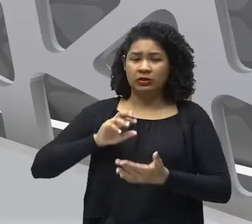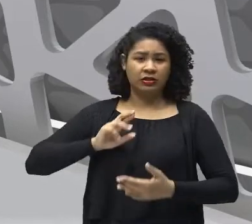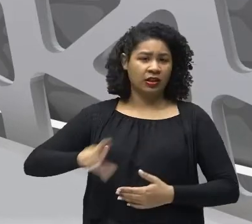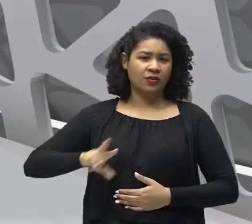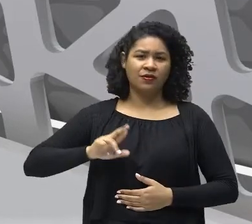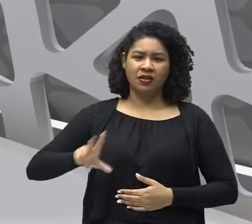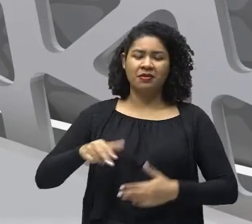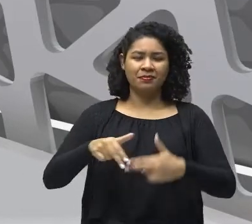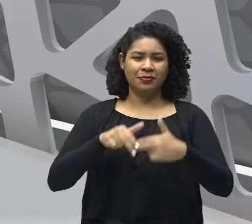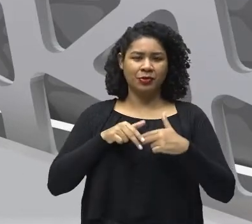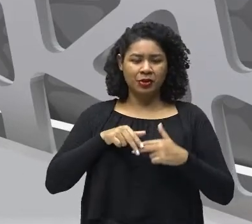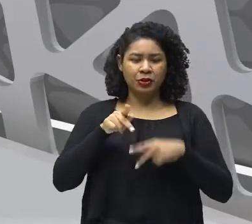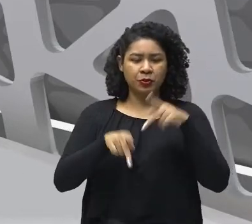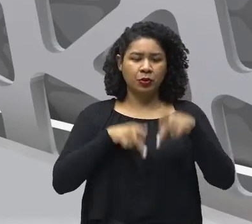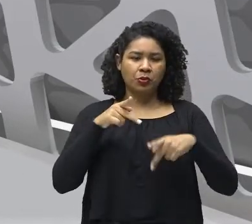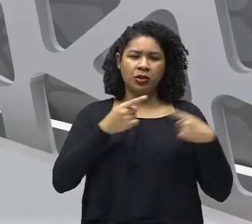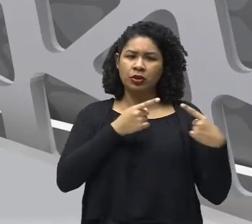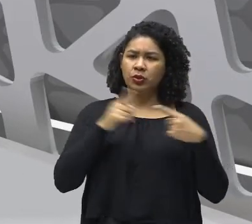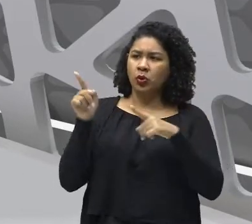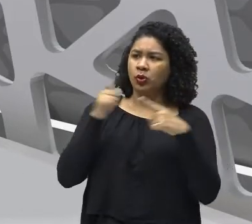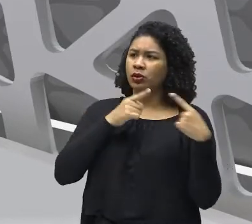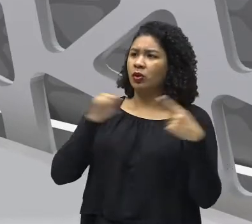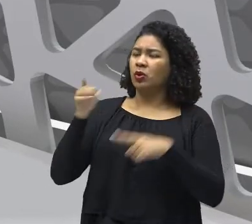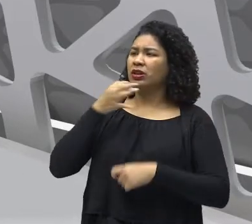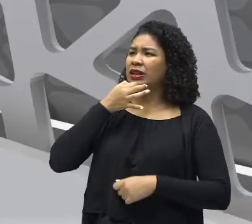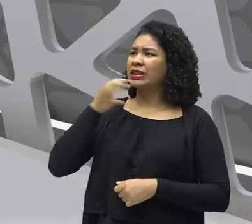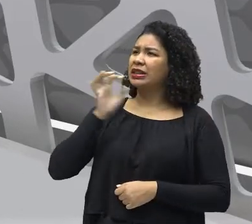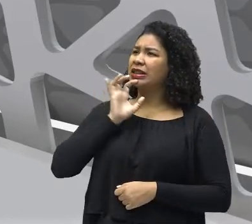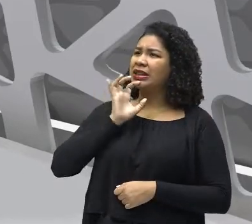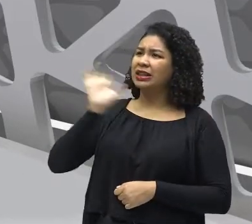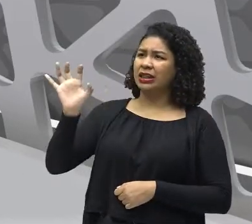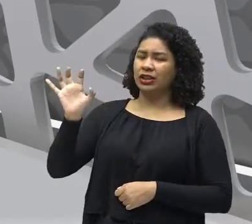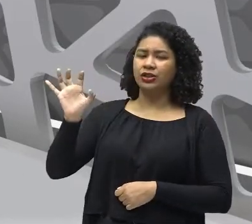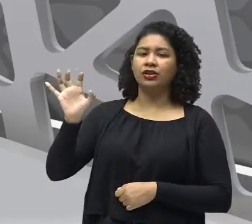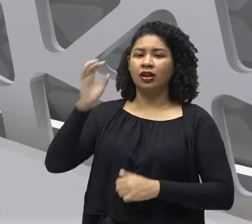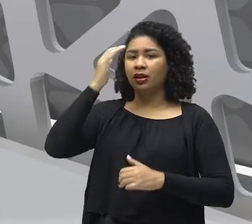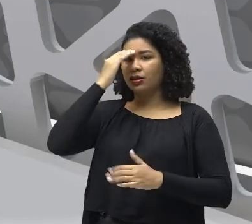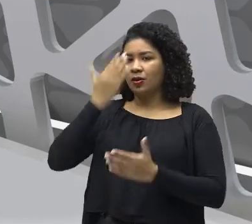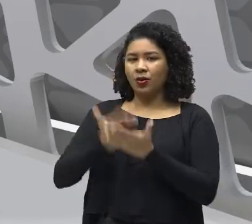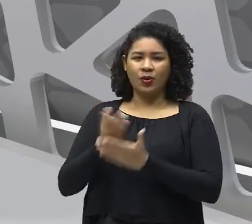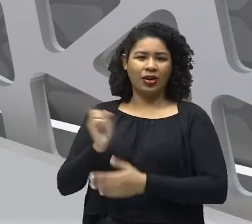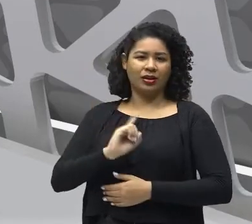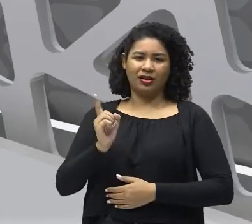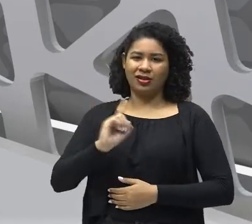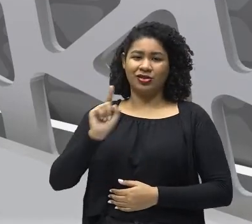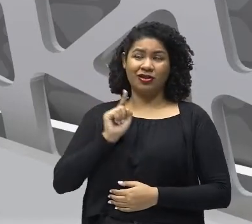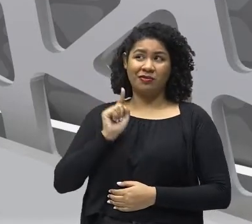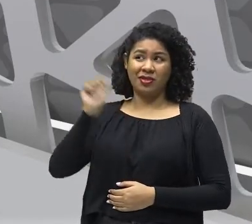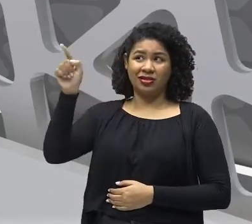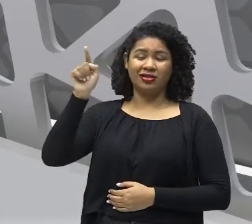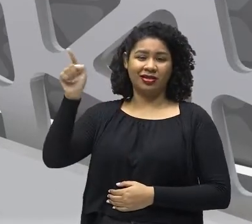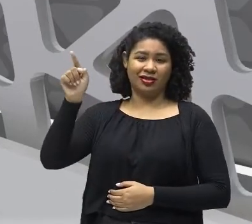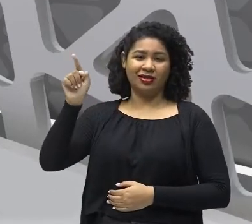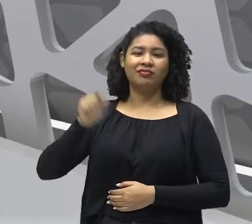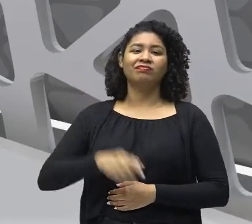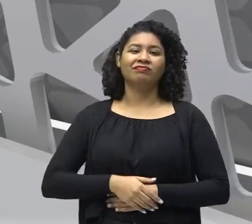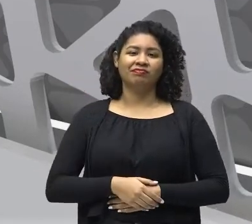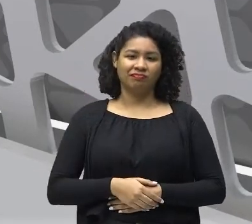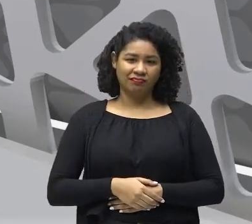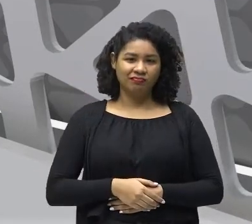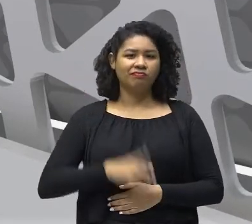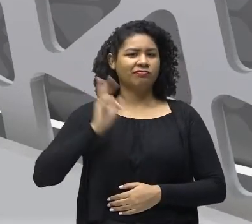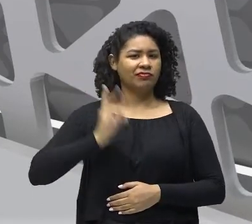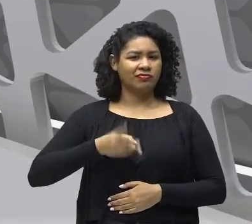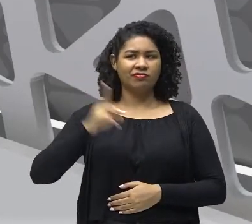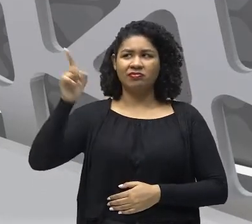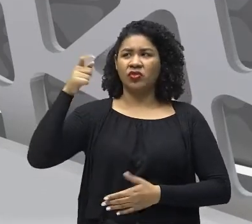criticadas e muita gente descartou essas verdades absolutas que eram cuspidas pela Igreja goela abaixo, eram enfiadas